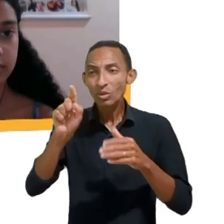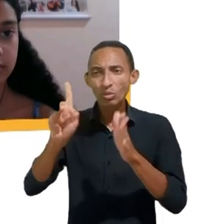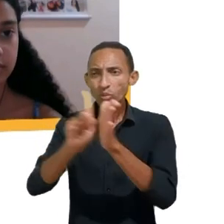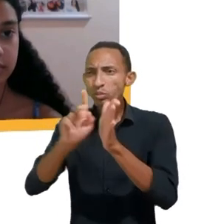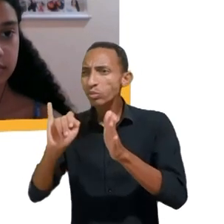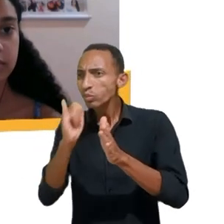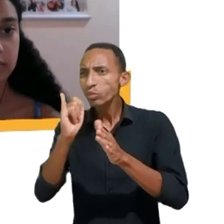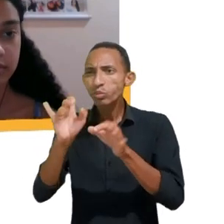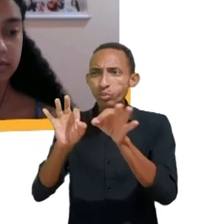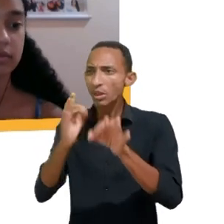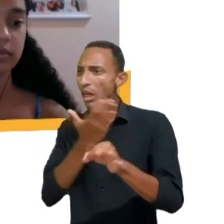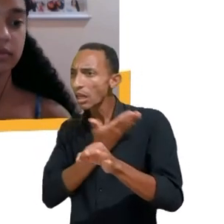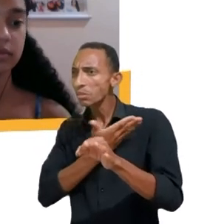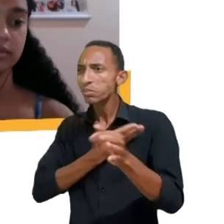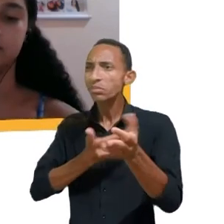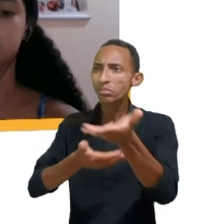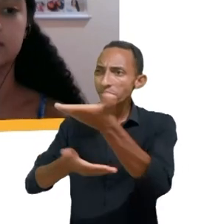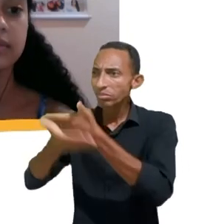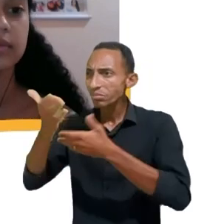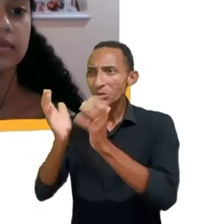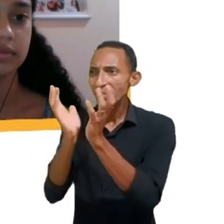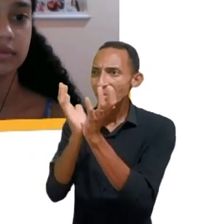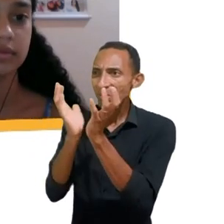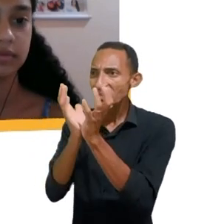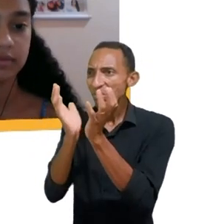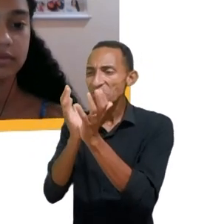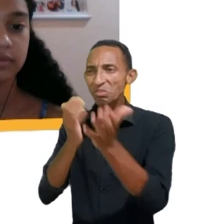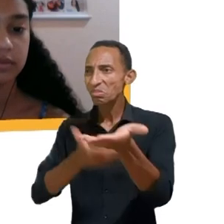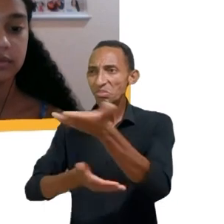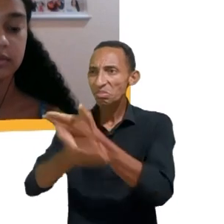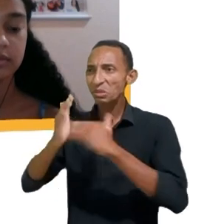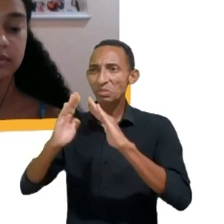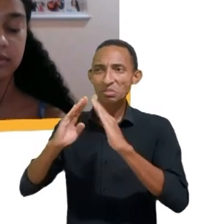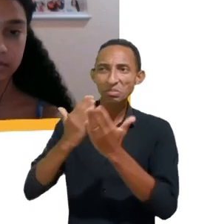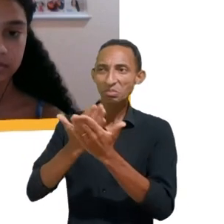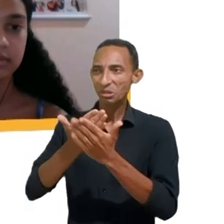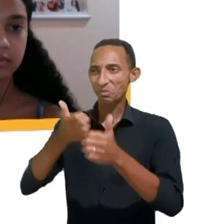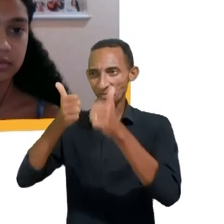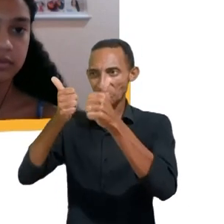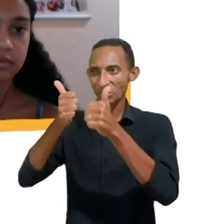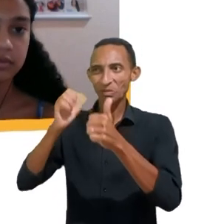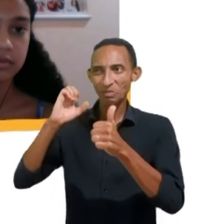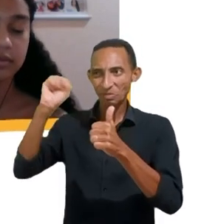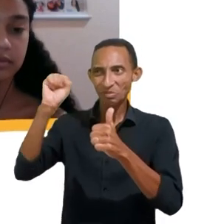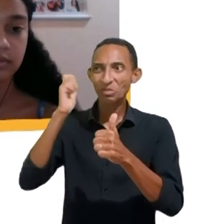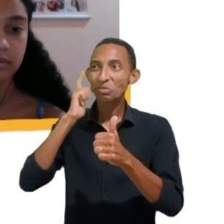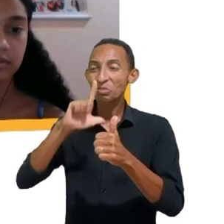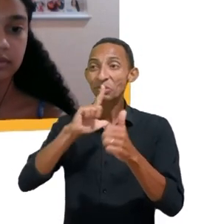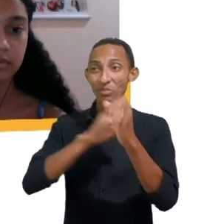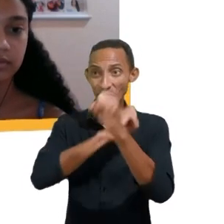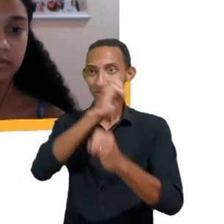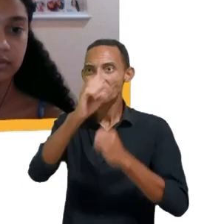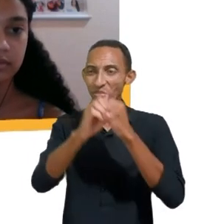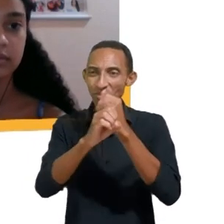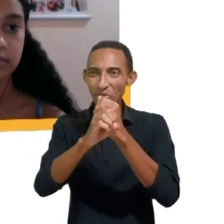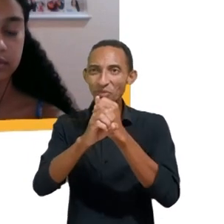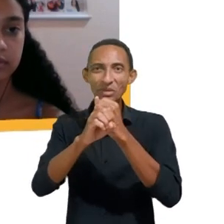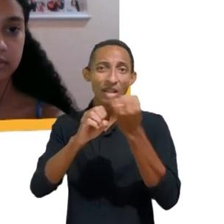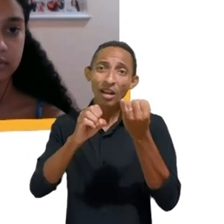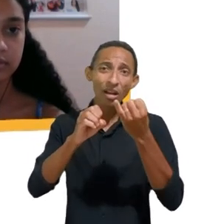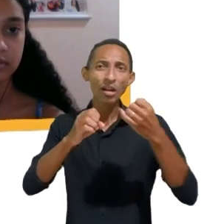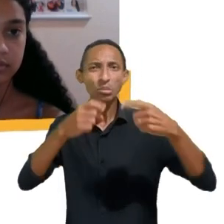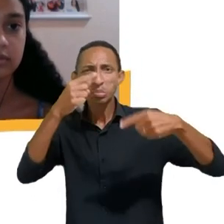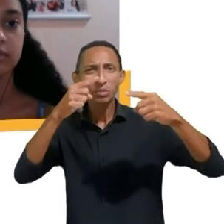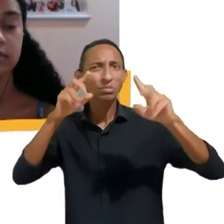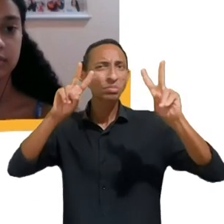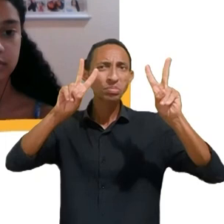pelo seu grupo, foi premiado no Criativos da Escola, usa a internet como um meio para promover debates sobre temas importantes como racismo,